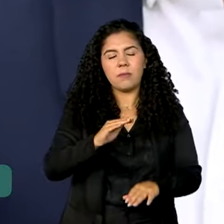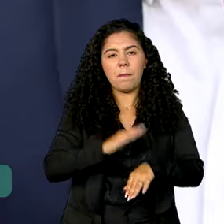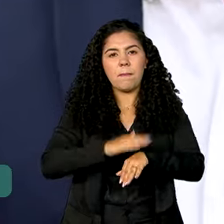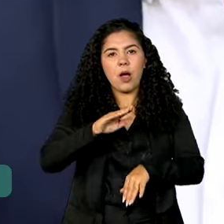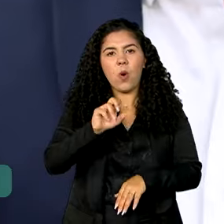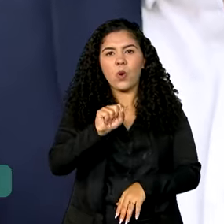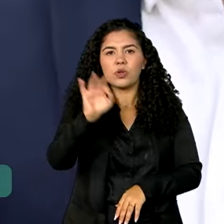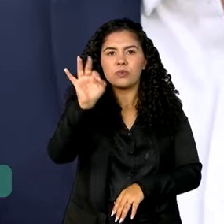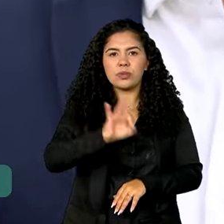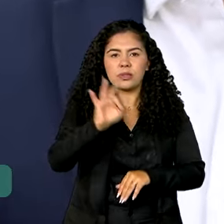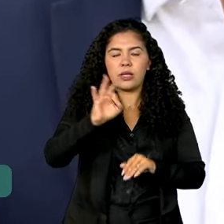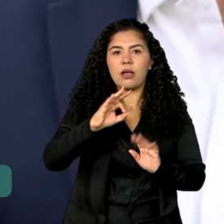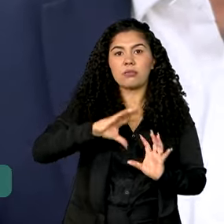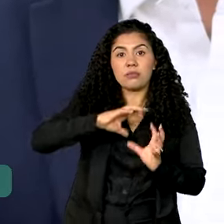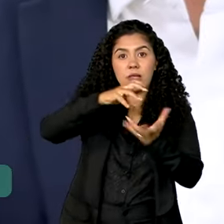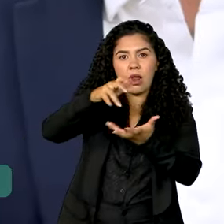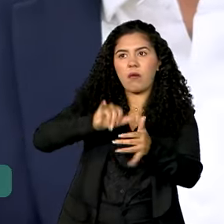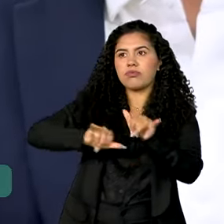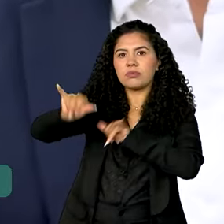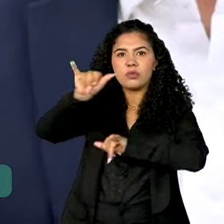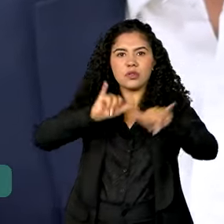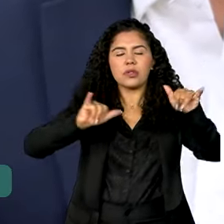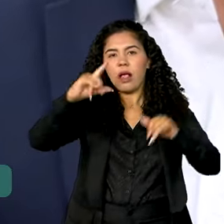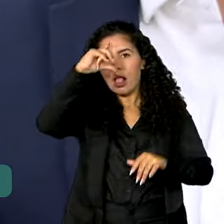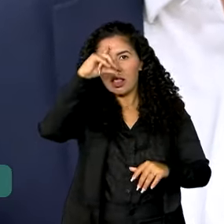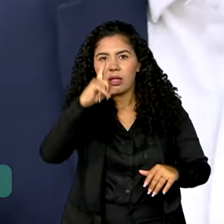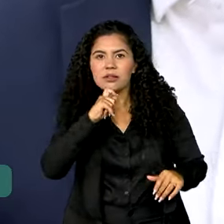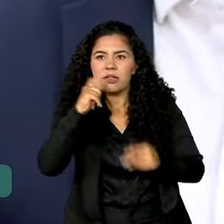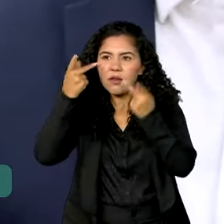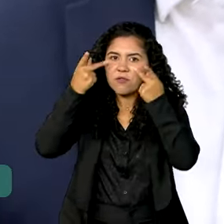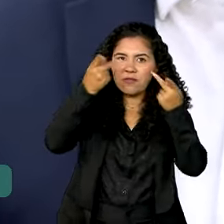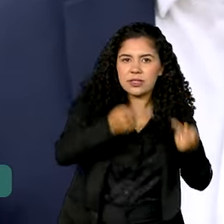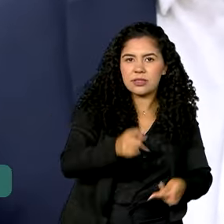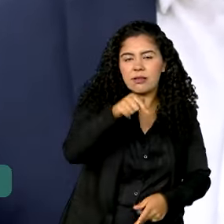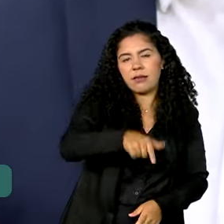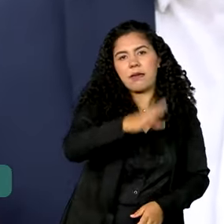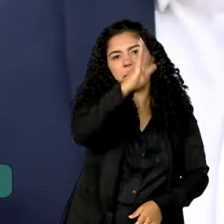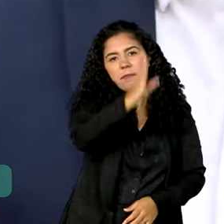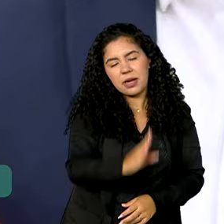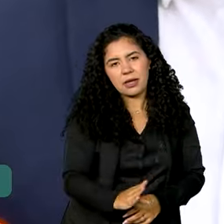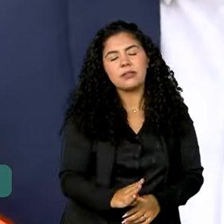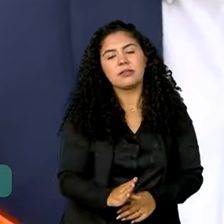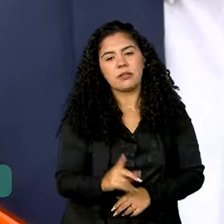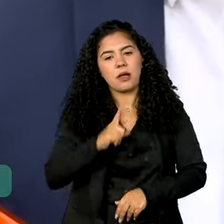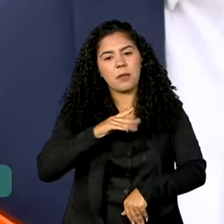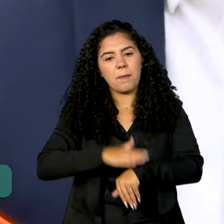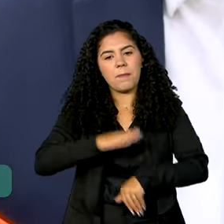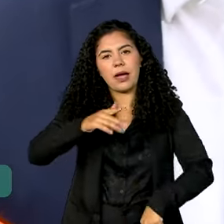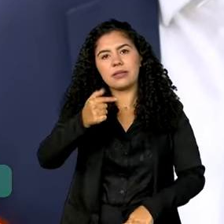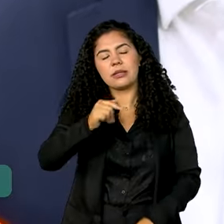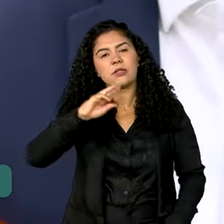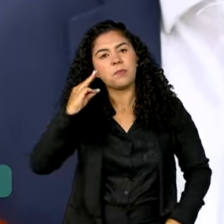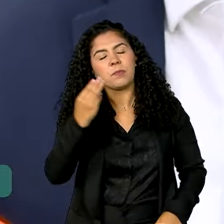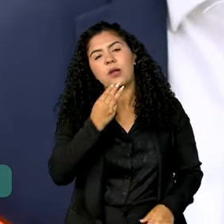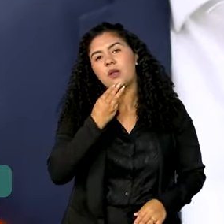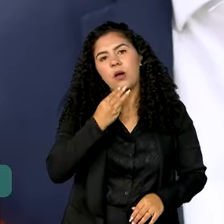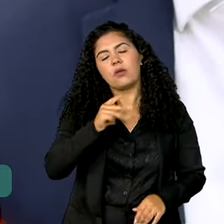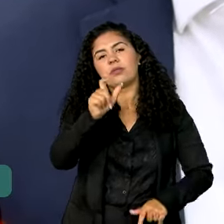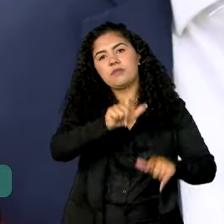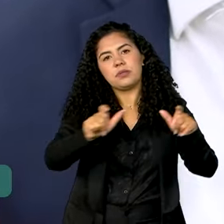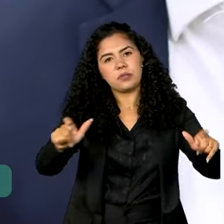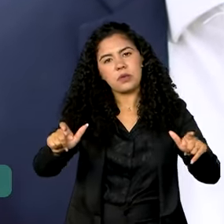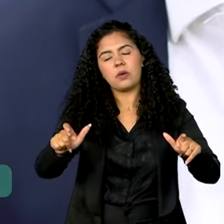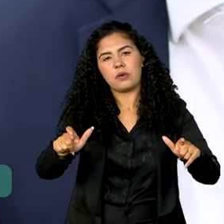internacional de turistas desse ano, estrangeiros que vêm visitar o Brasil. Mais de 7 milhões de passageiros. o maior